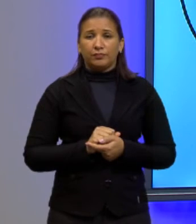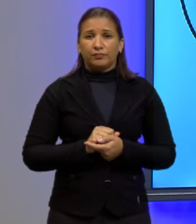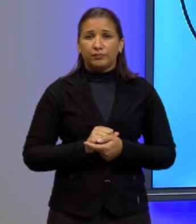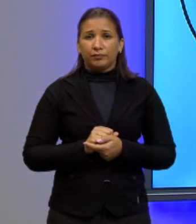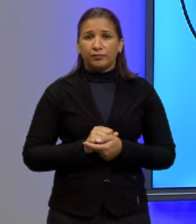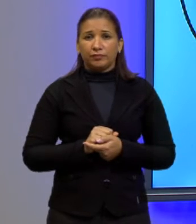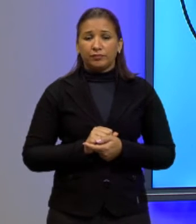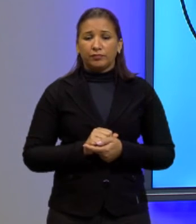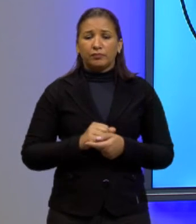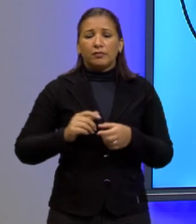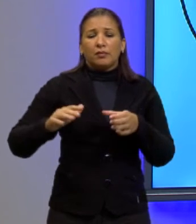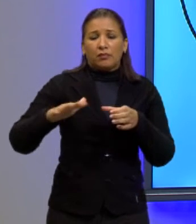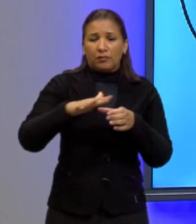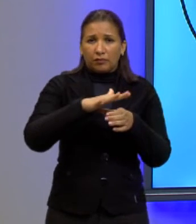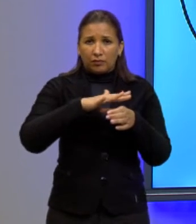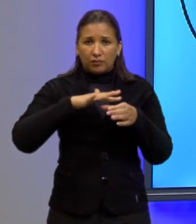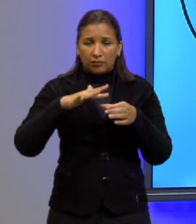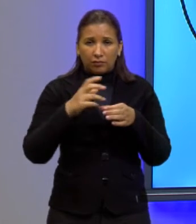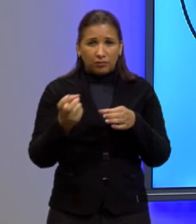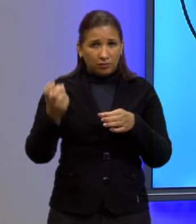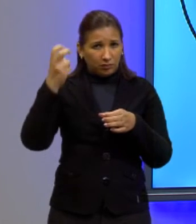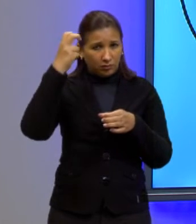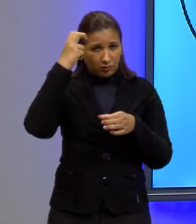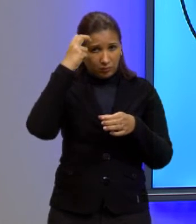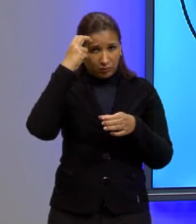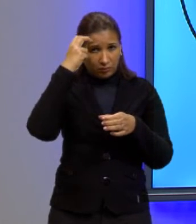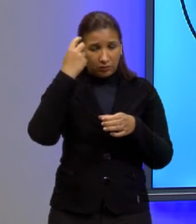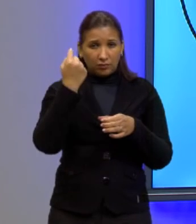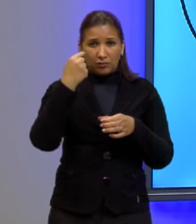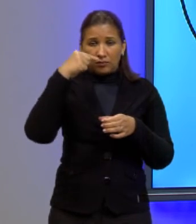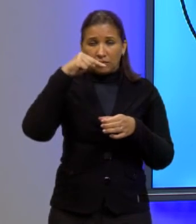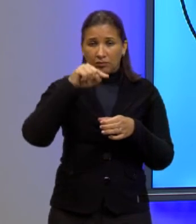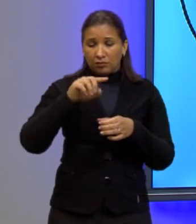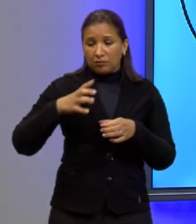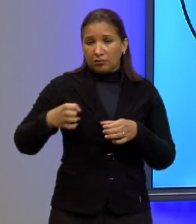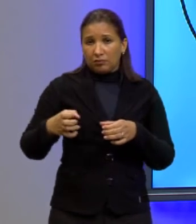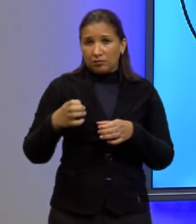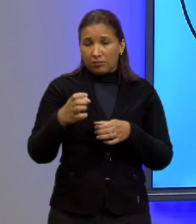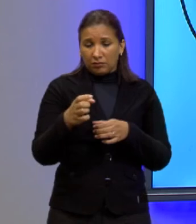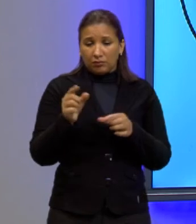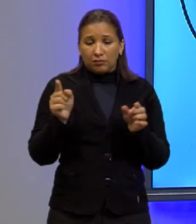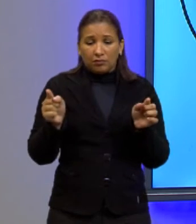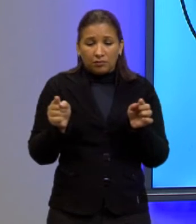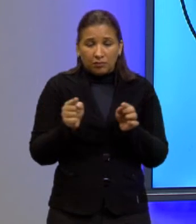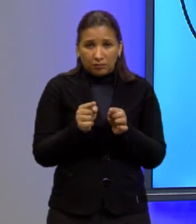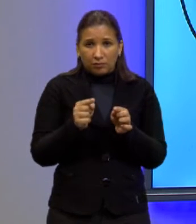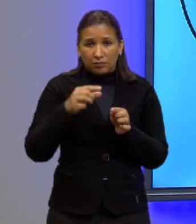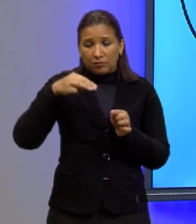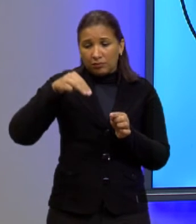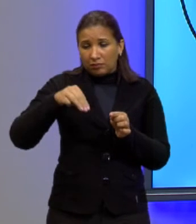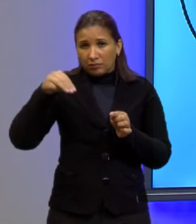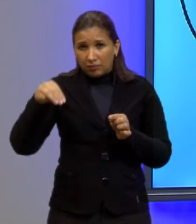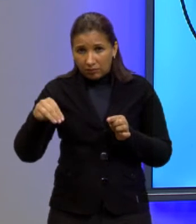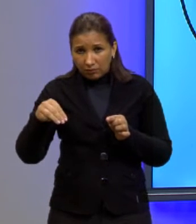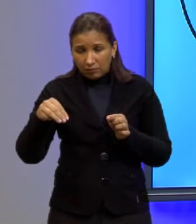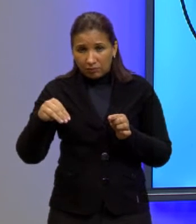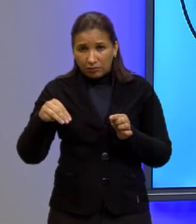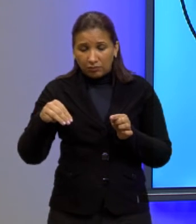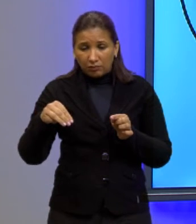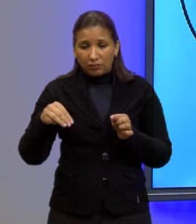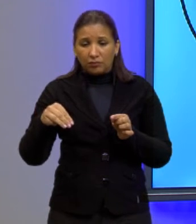a concentração na cultura era de mil bactérias por milímetro quadrado e não mudou